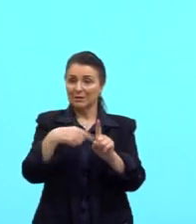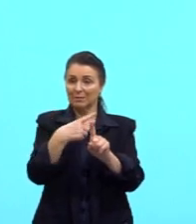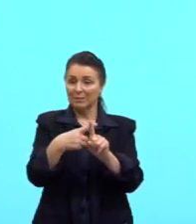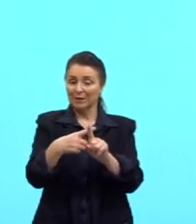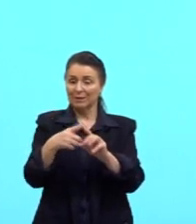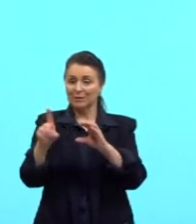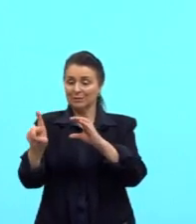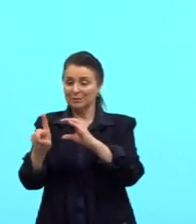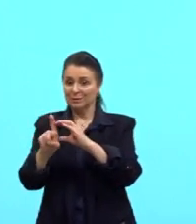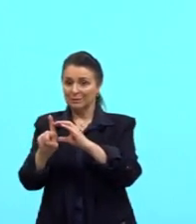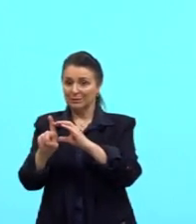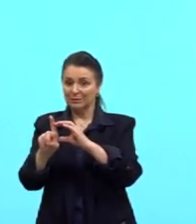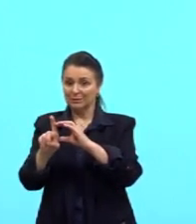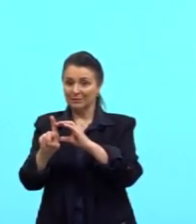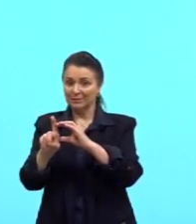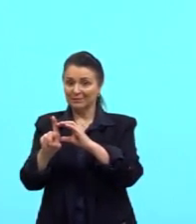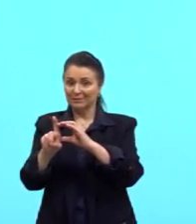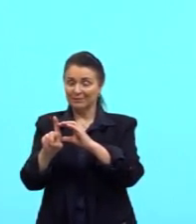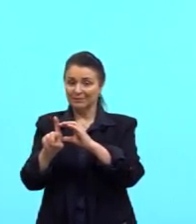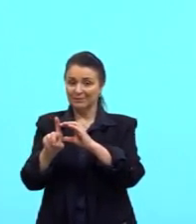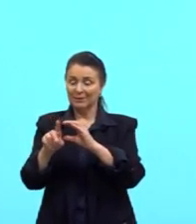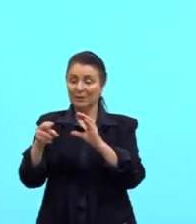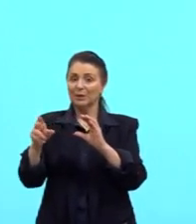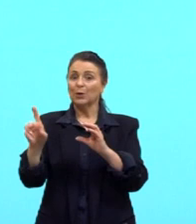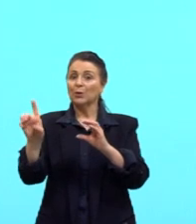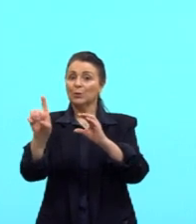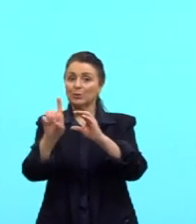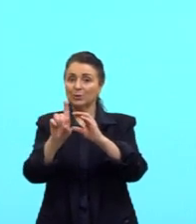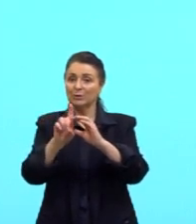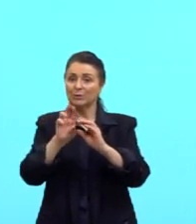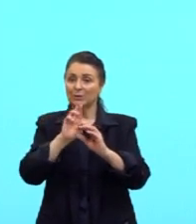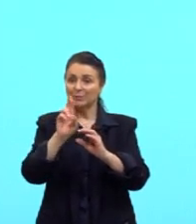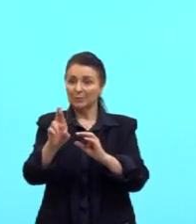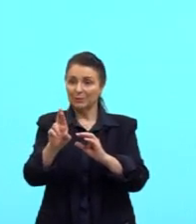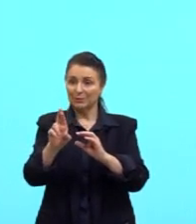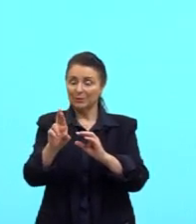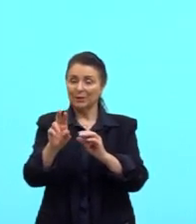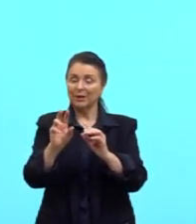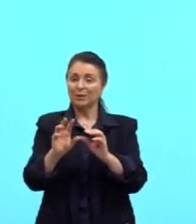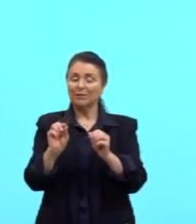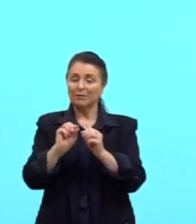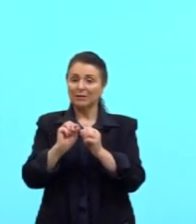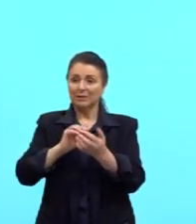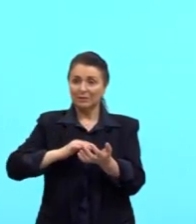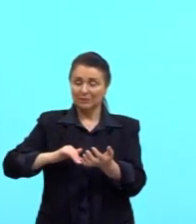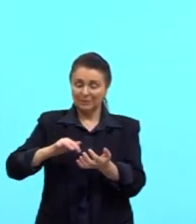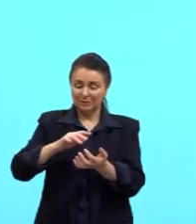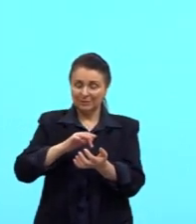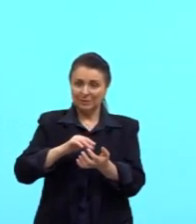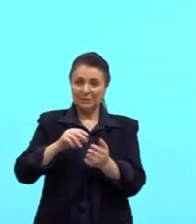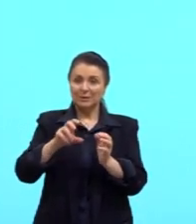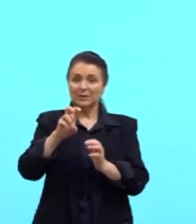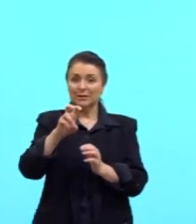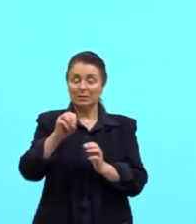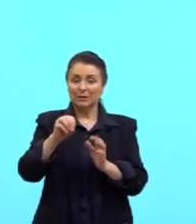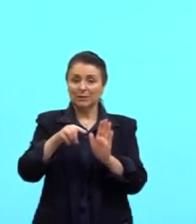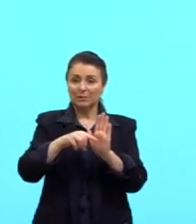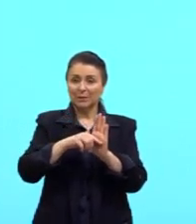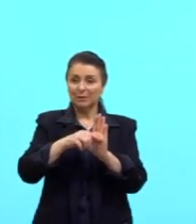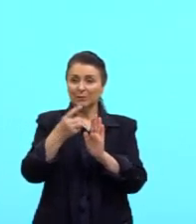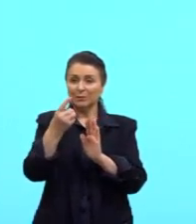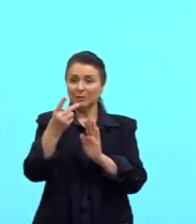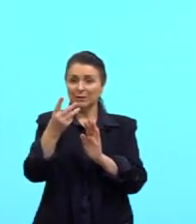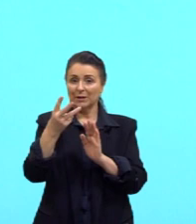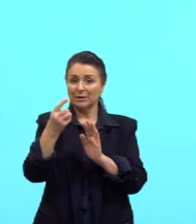mais D. Então, o nosso diâmetro seria, né? Resolvendo ali 50 menos 13,6